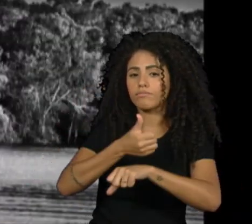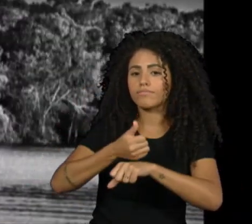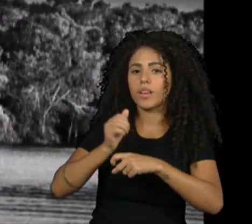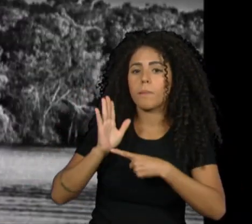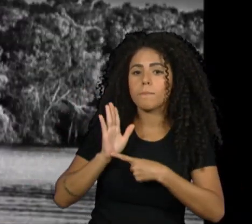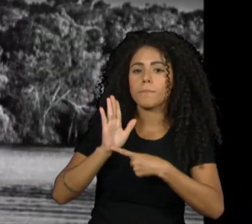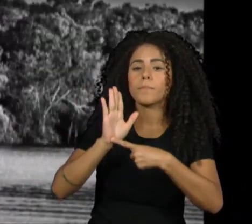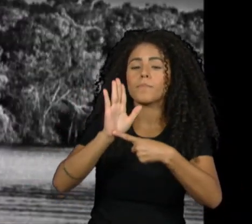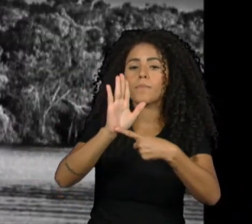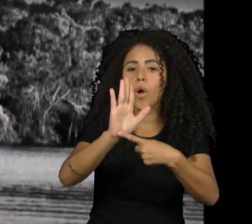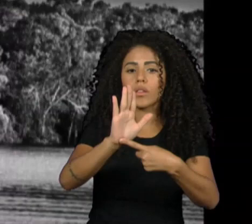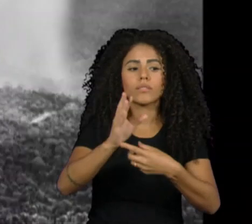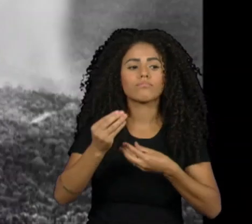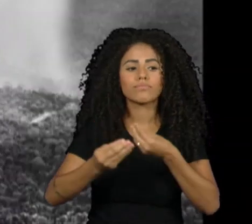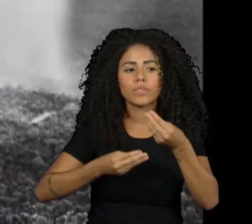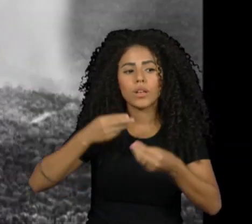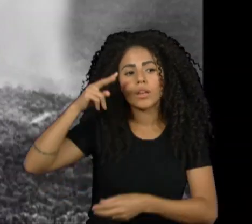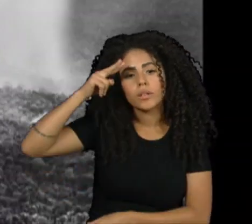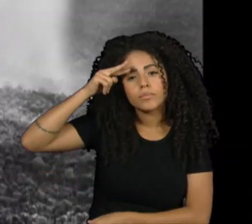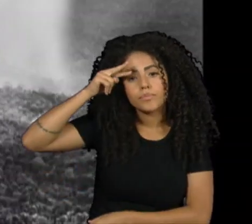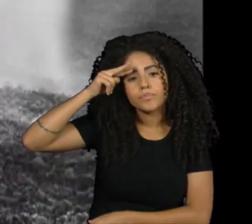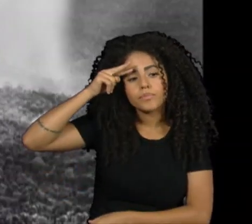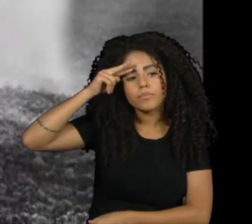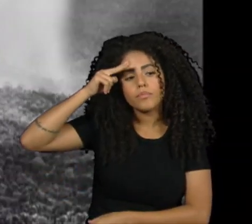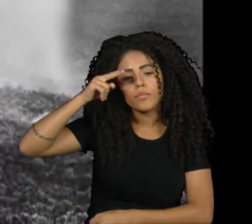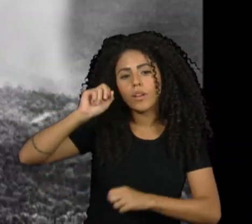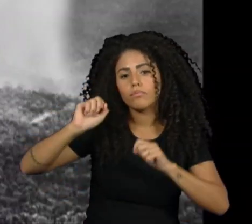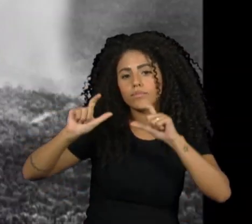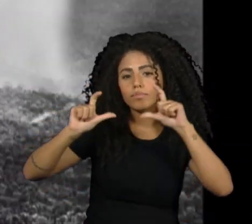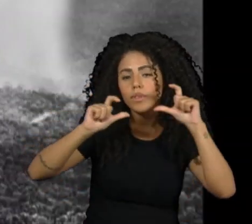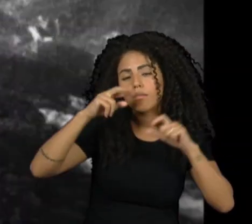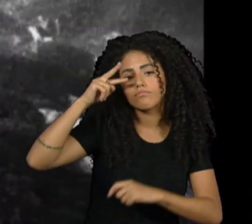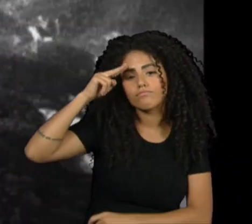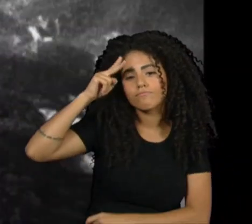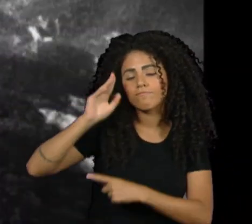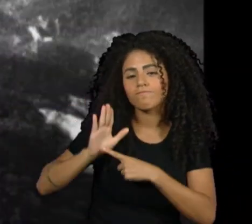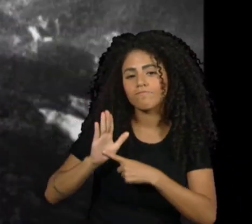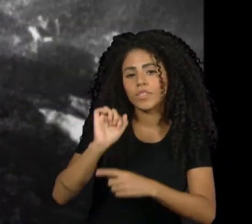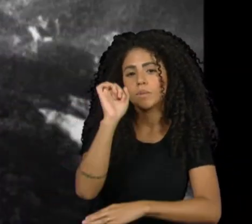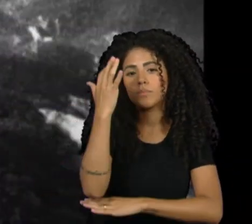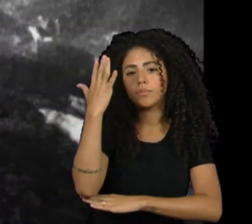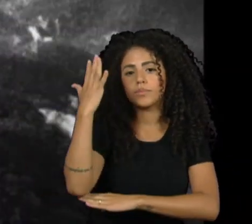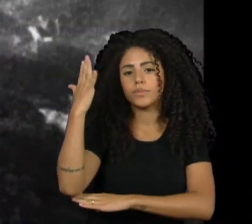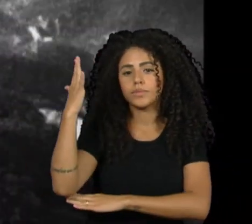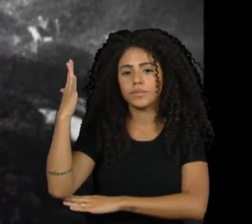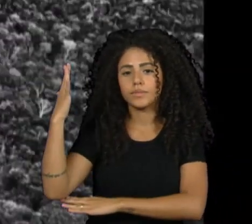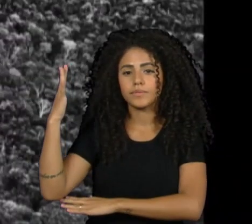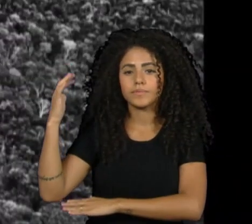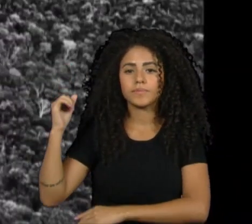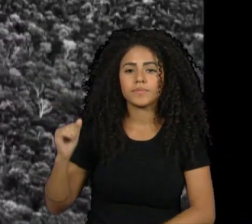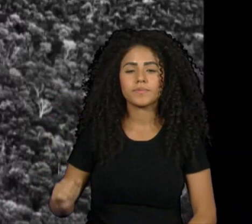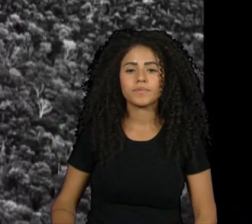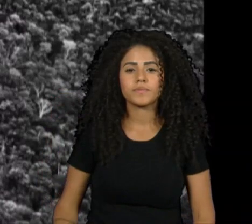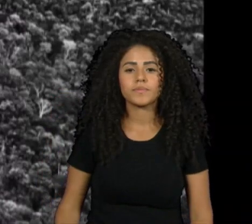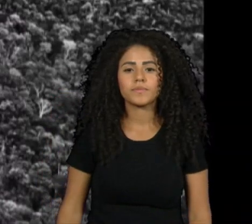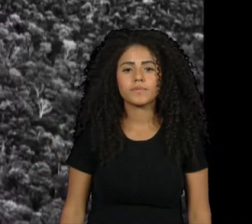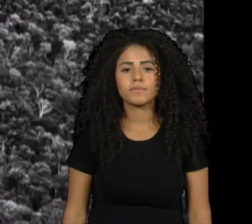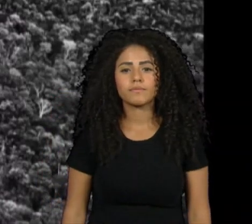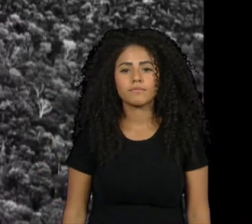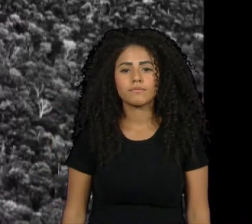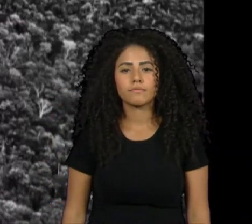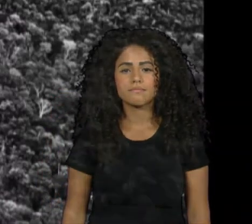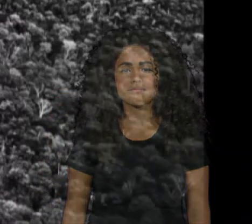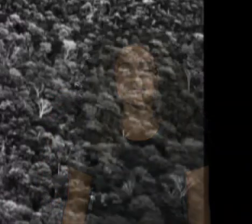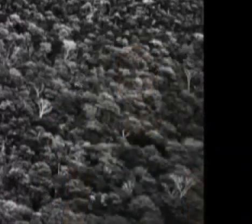aberta pelo fotógrafo para a imensidão da floresta tropical. Só se pode